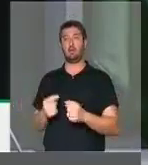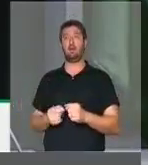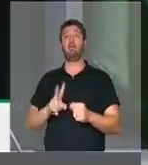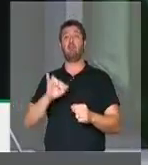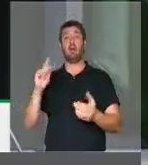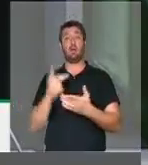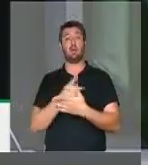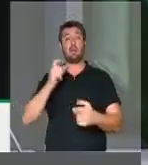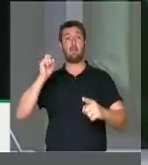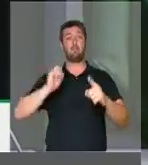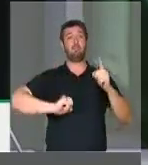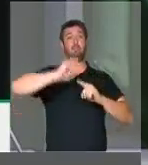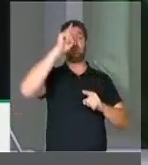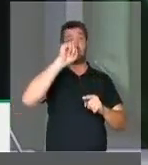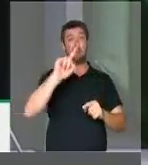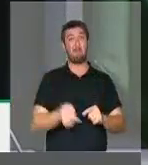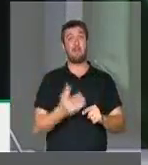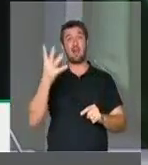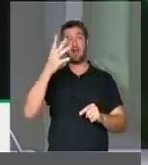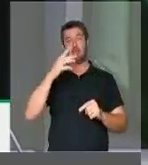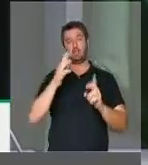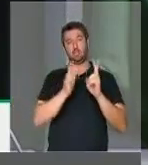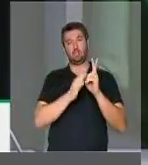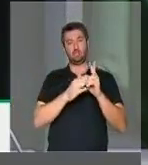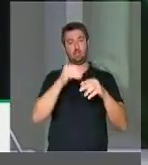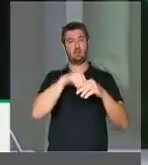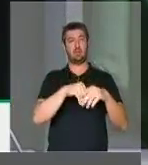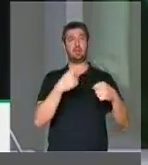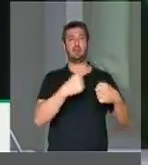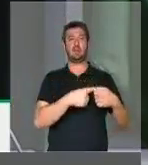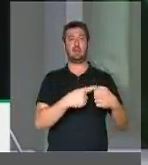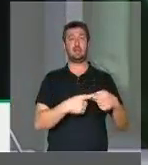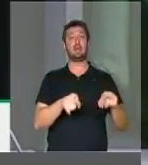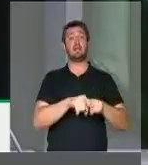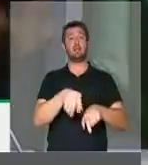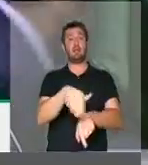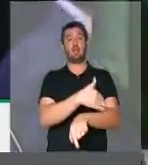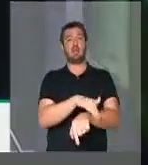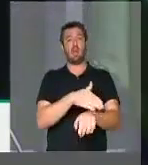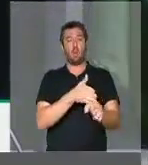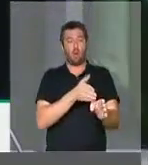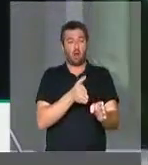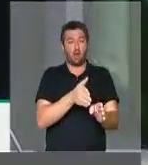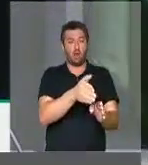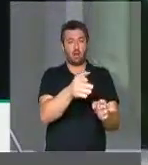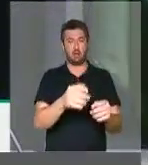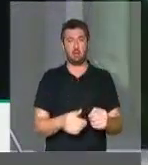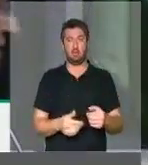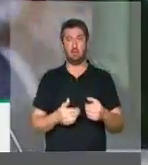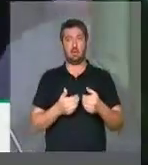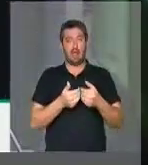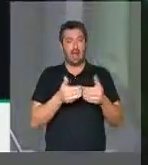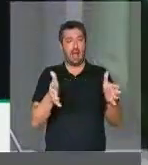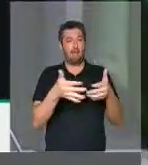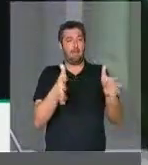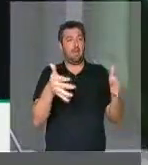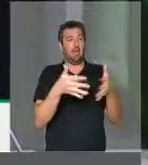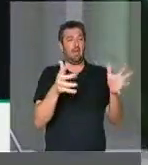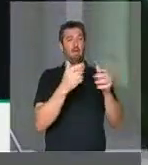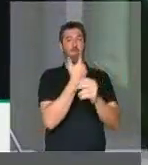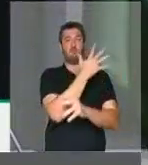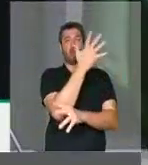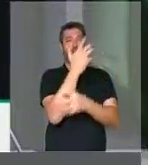expulsão de milhares de indígenas para as cidades e margem das rodovias, para abrir áreas de floresta para o